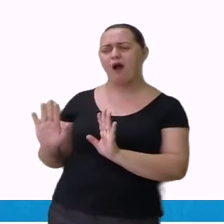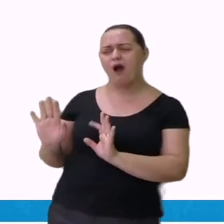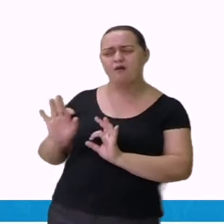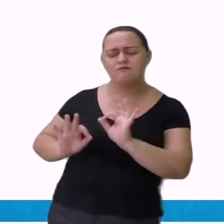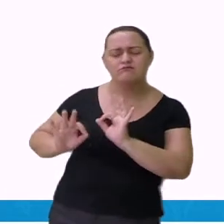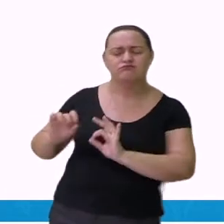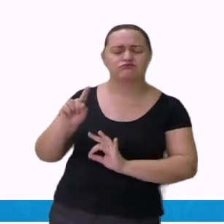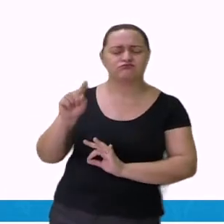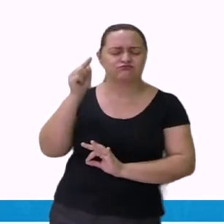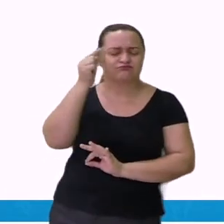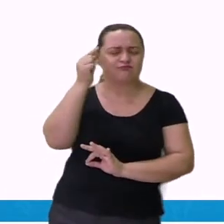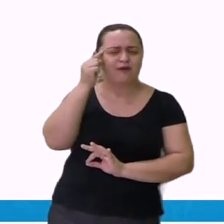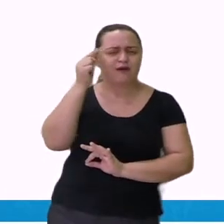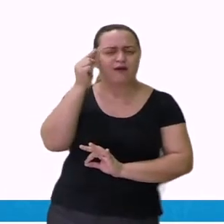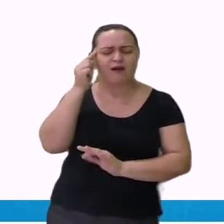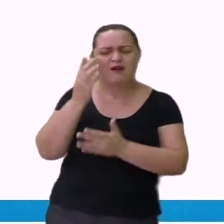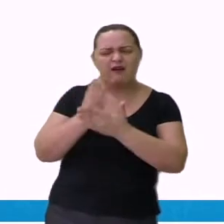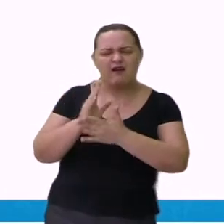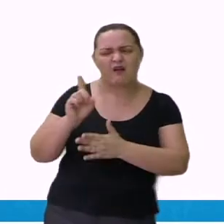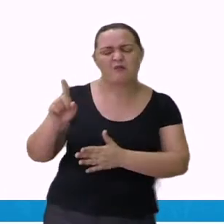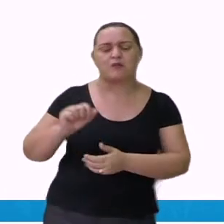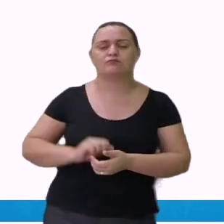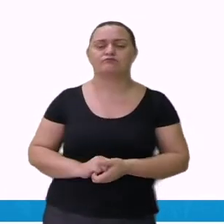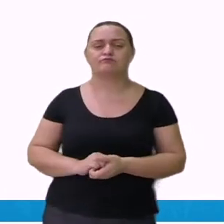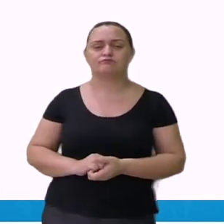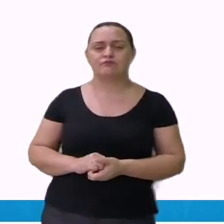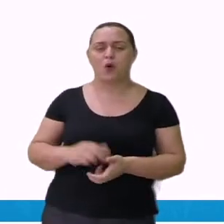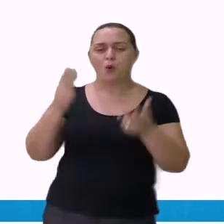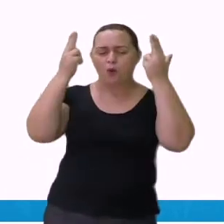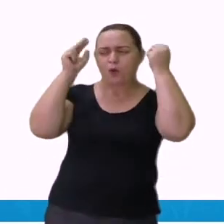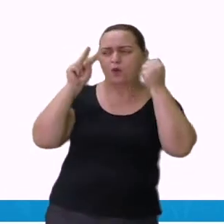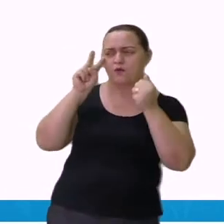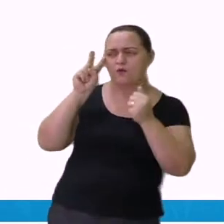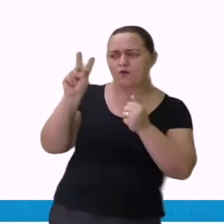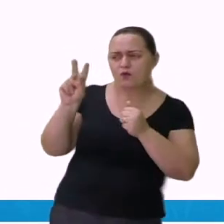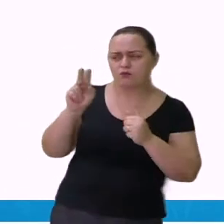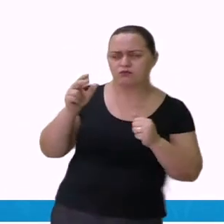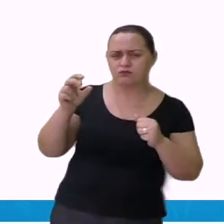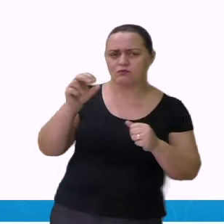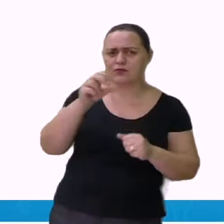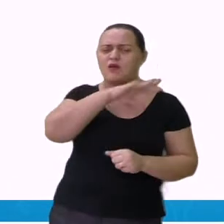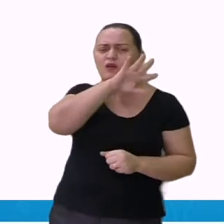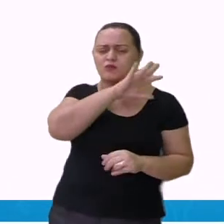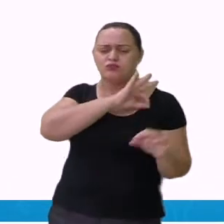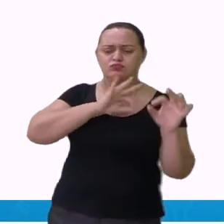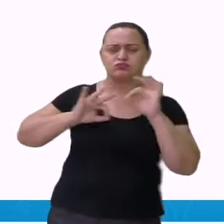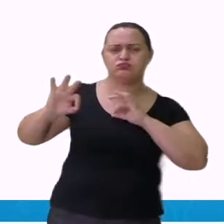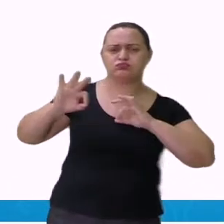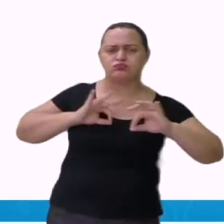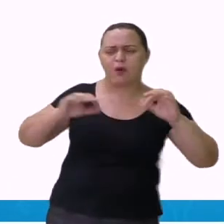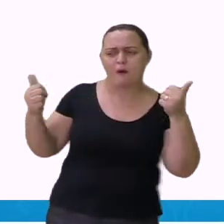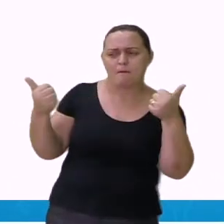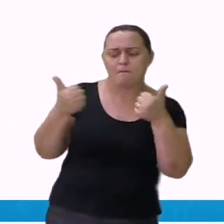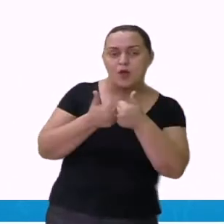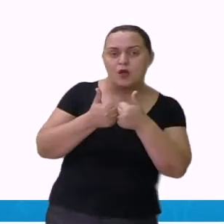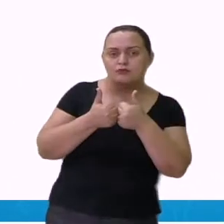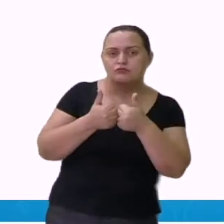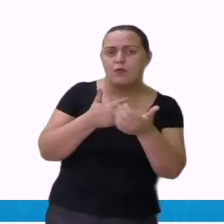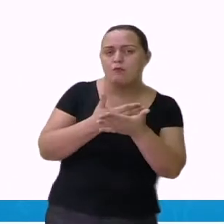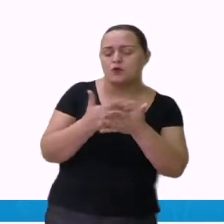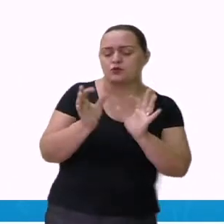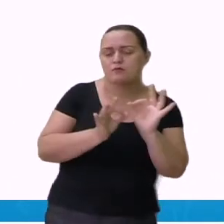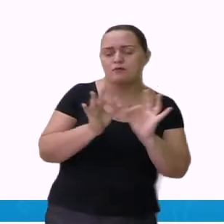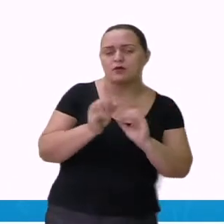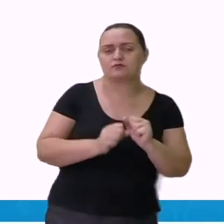perseguição. Viu que a onça se aproximava e começou o seu planinho. Pegou o